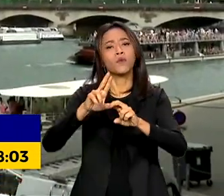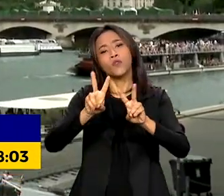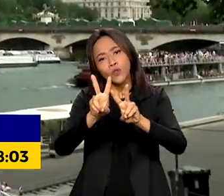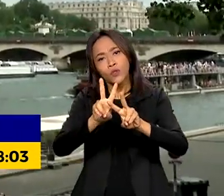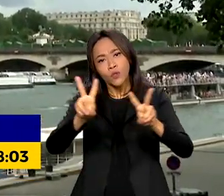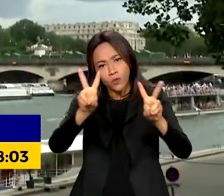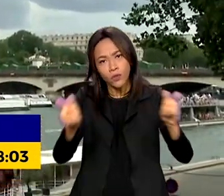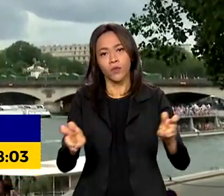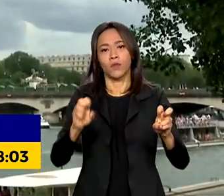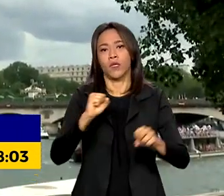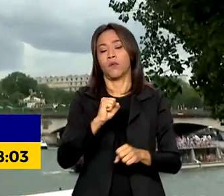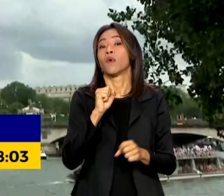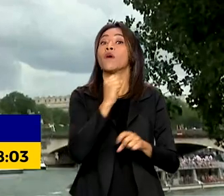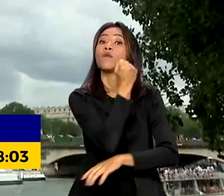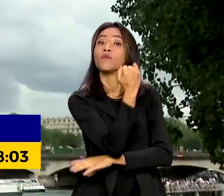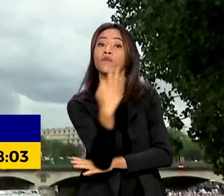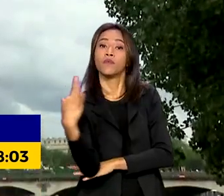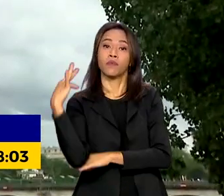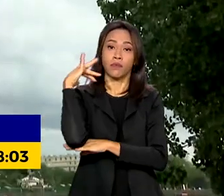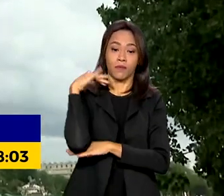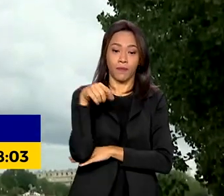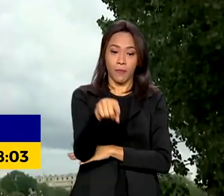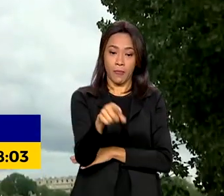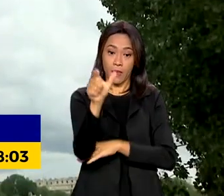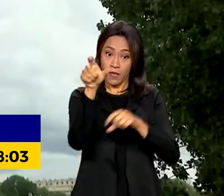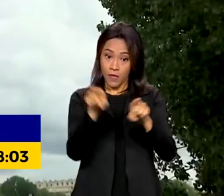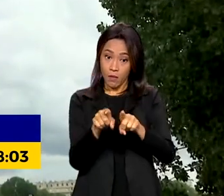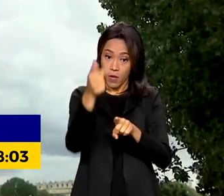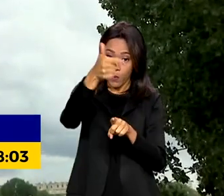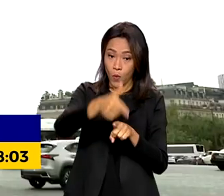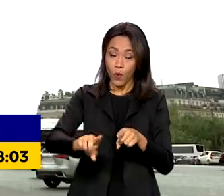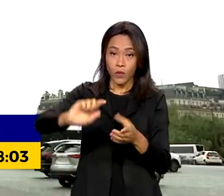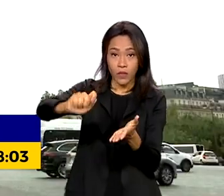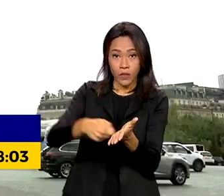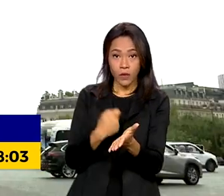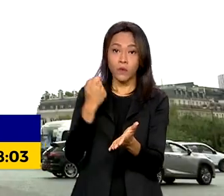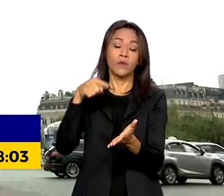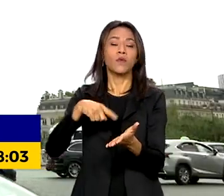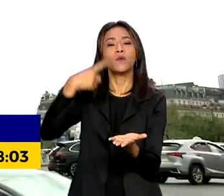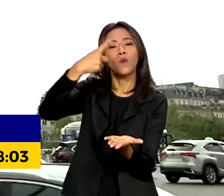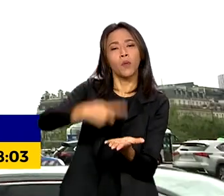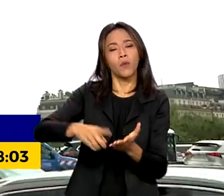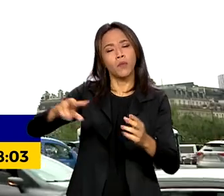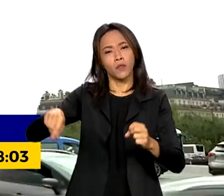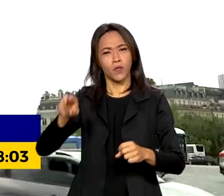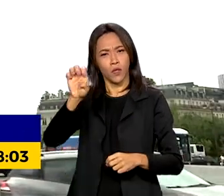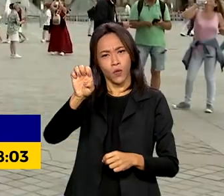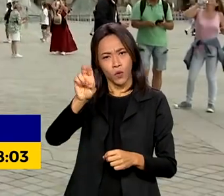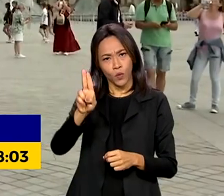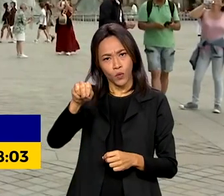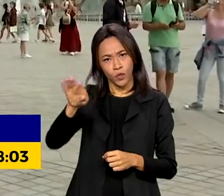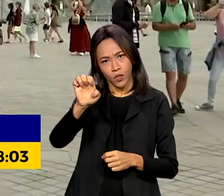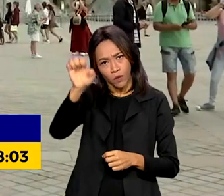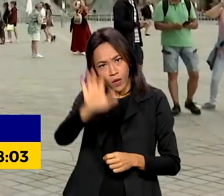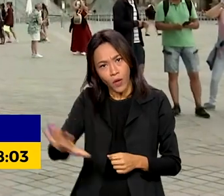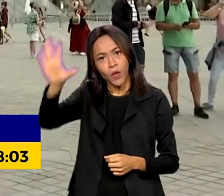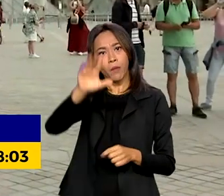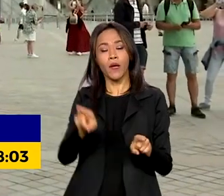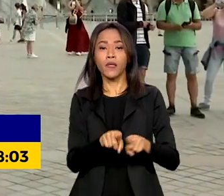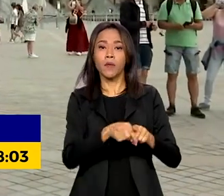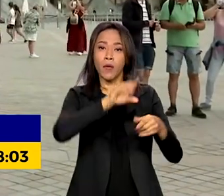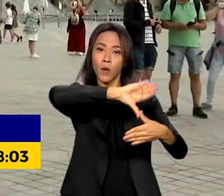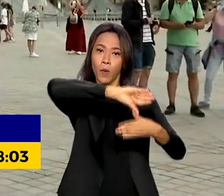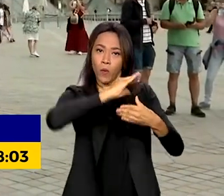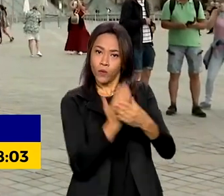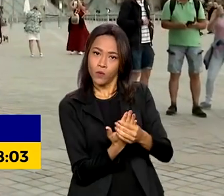imprescindível nas negociações para assinatura do acordo de livre comércio entre a União Europeia e o Mercosul. Porém, a